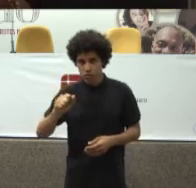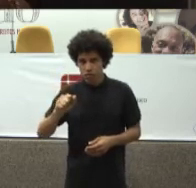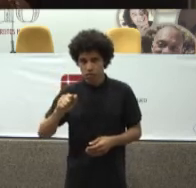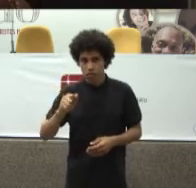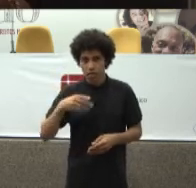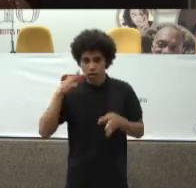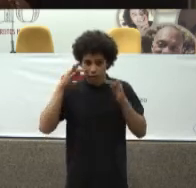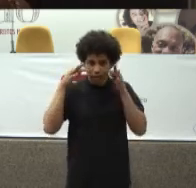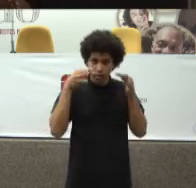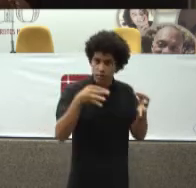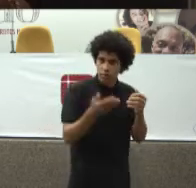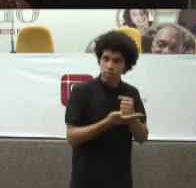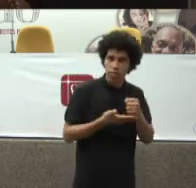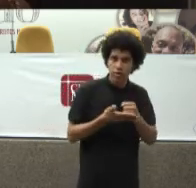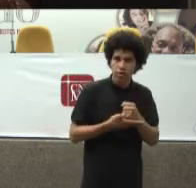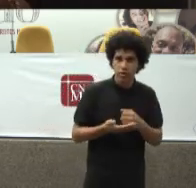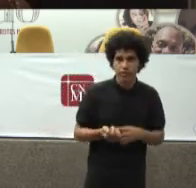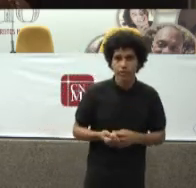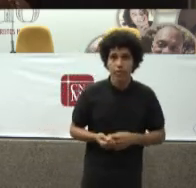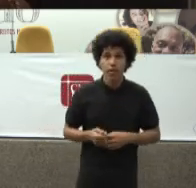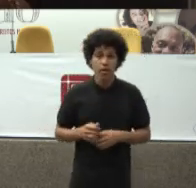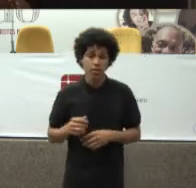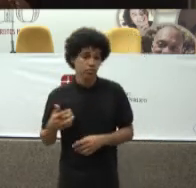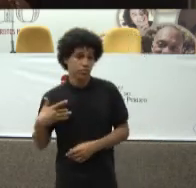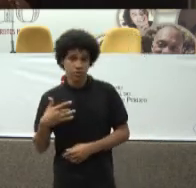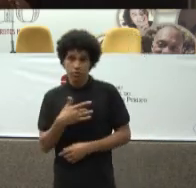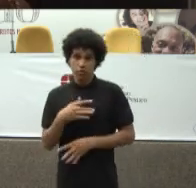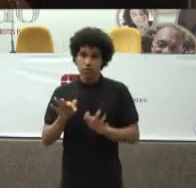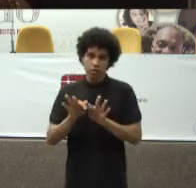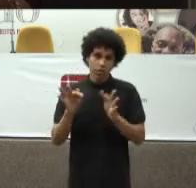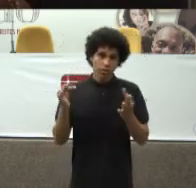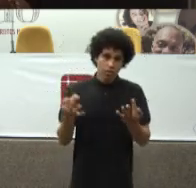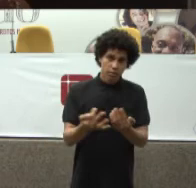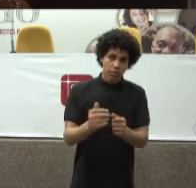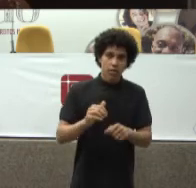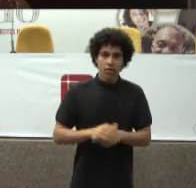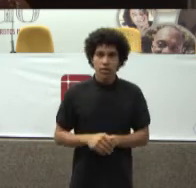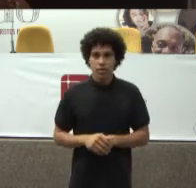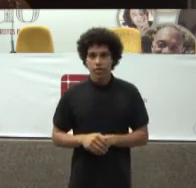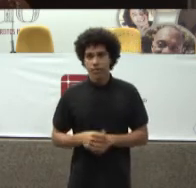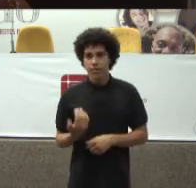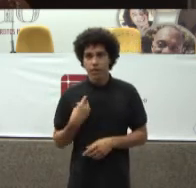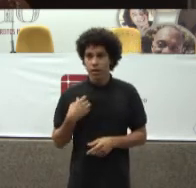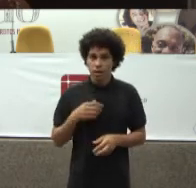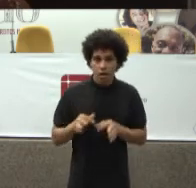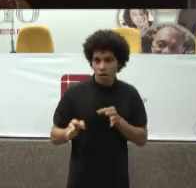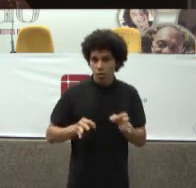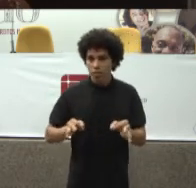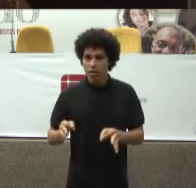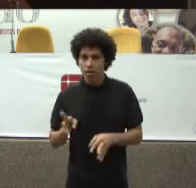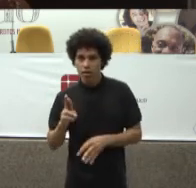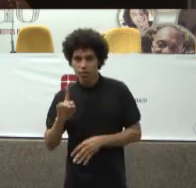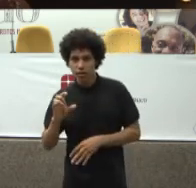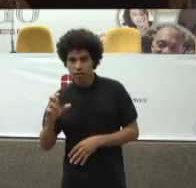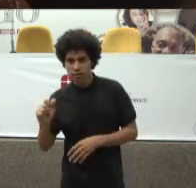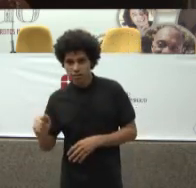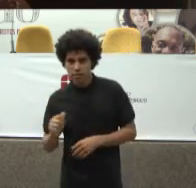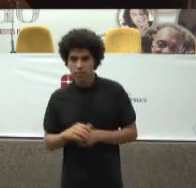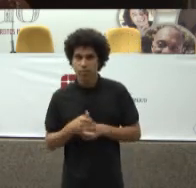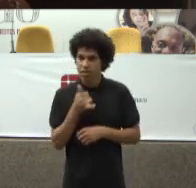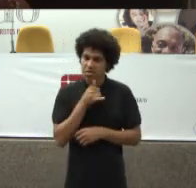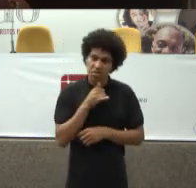saúde É a saúde Da família Não é Centrais De regulação Por exemplo Que está na média